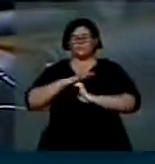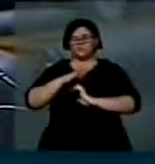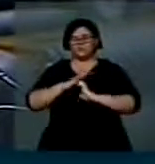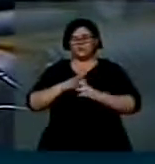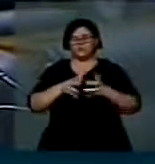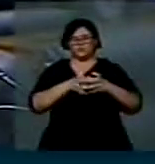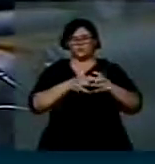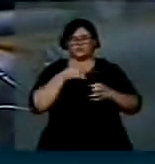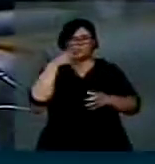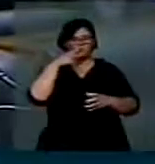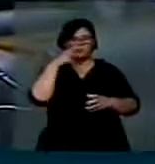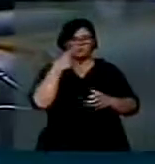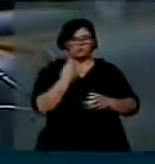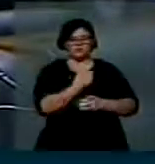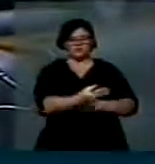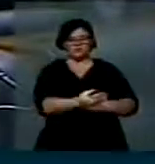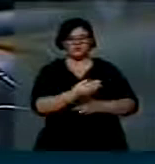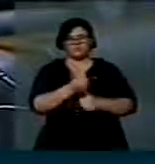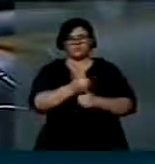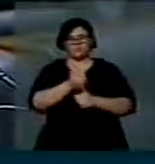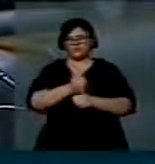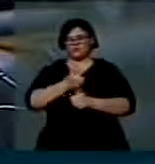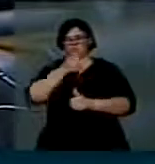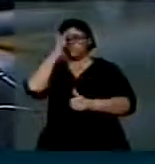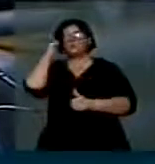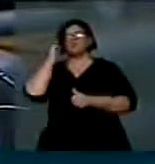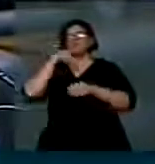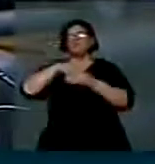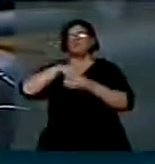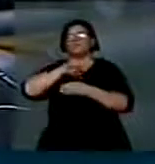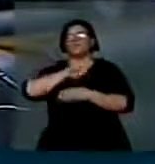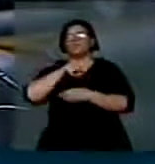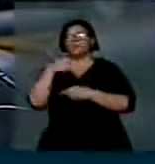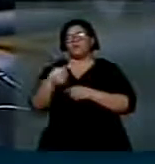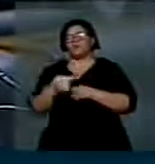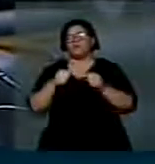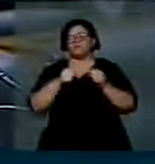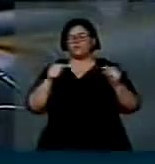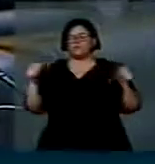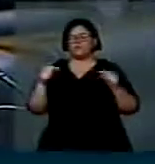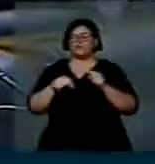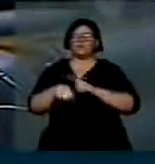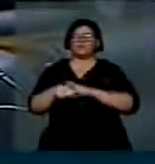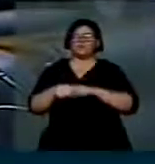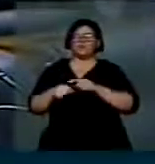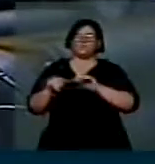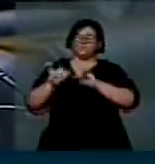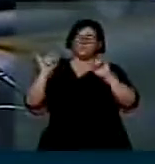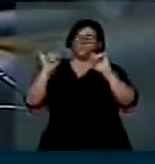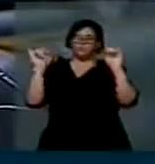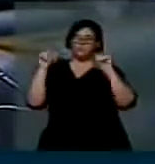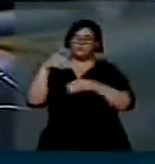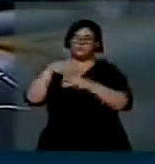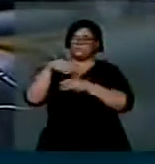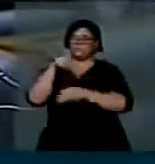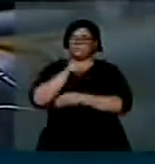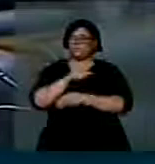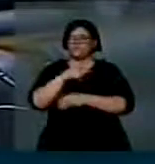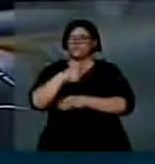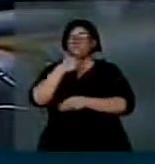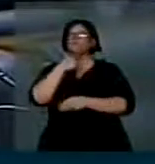e a candidatos durante o período eleitoral. Eu espero que o Supremo acolhe a ação da OAB,